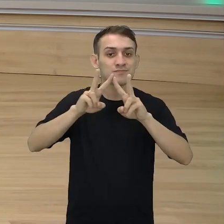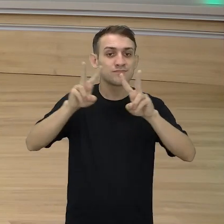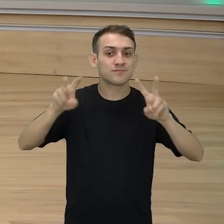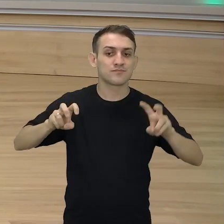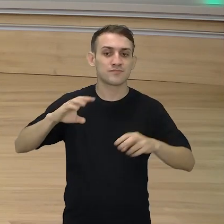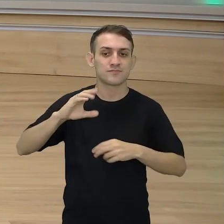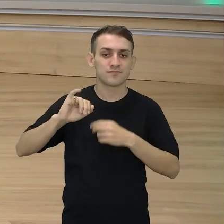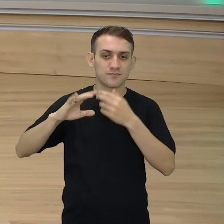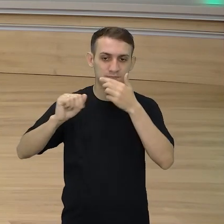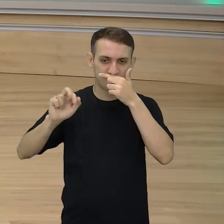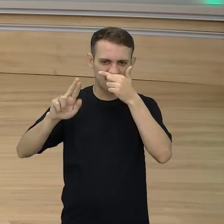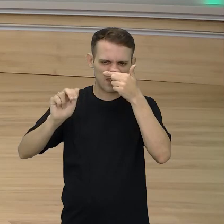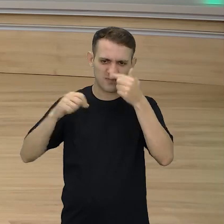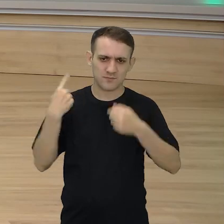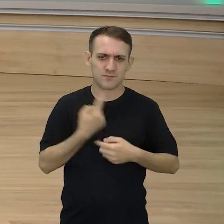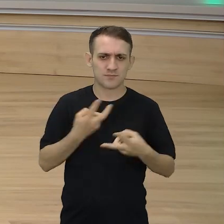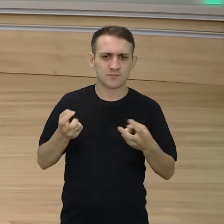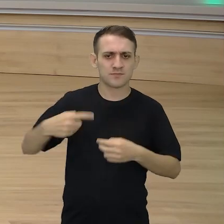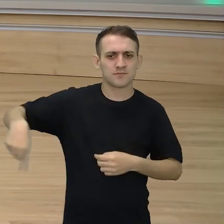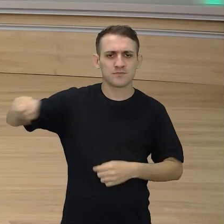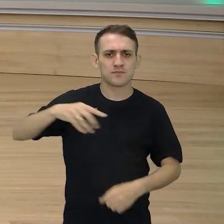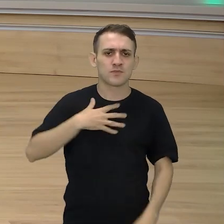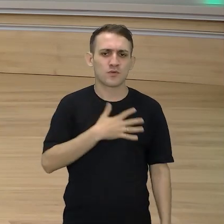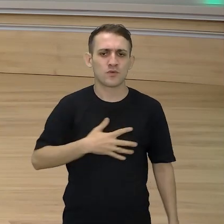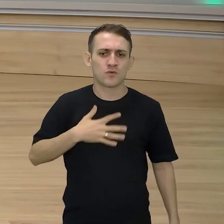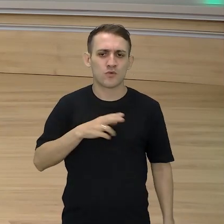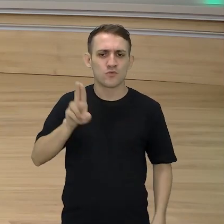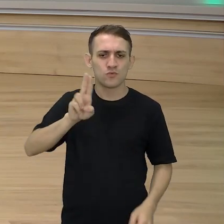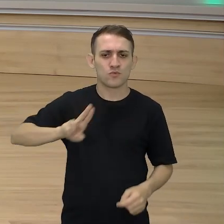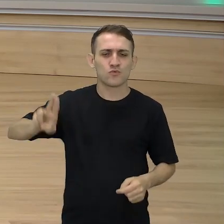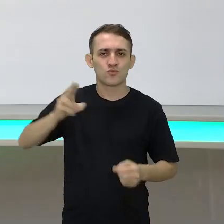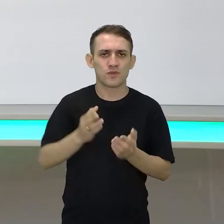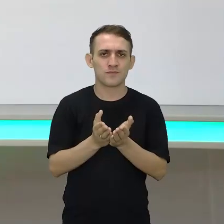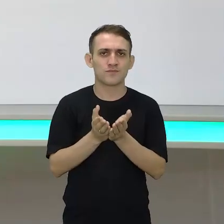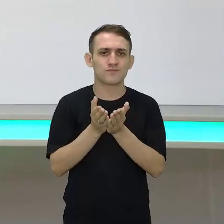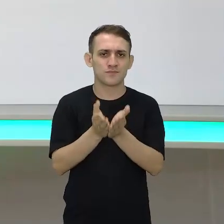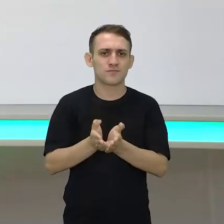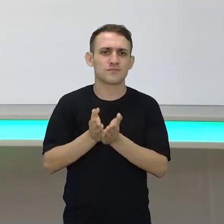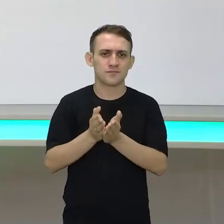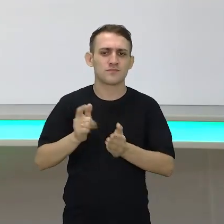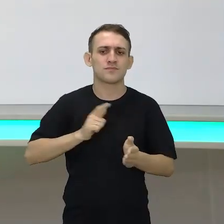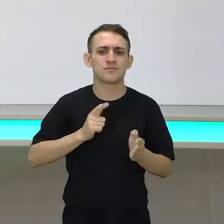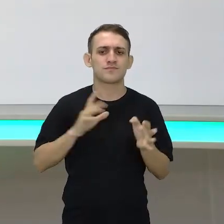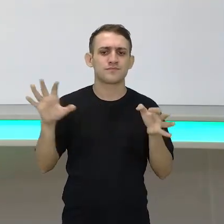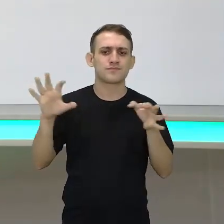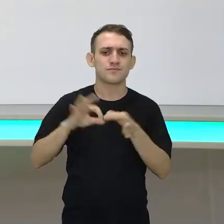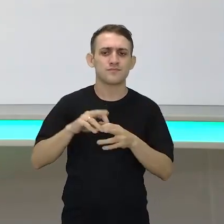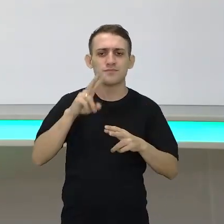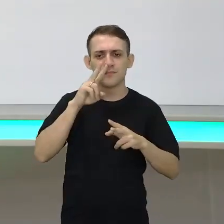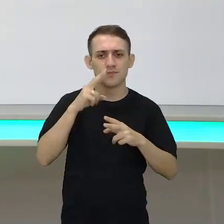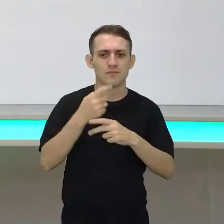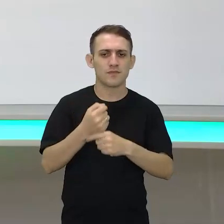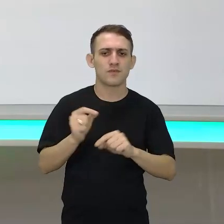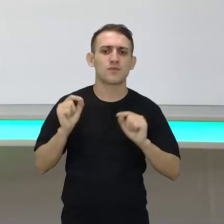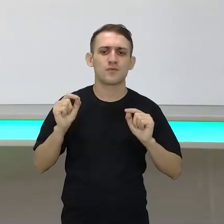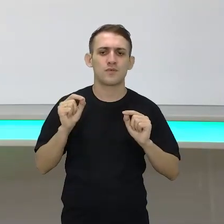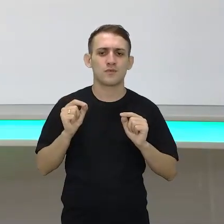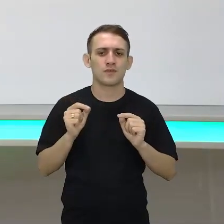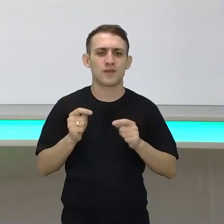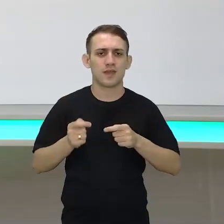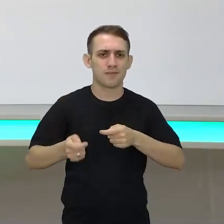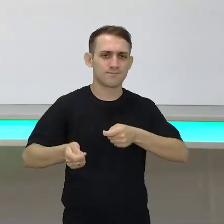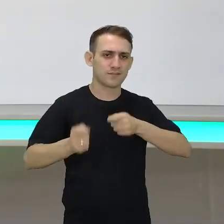Kaisaras. A gente já percebeu aí que eles gostam de utilizar canoas, tem uma ligação muito forte aí com a